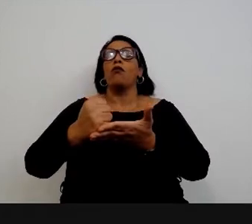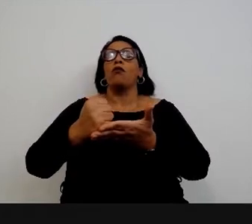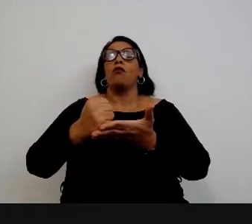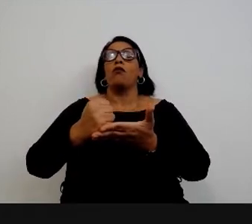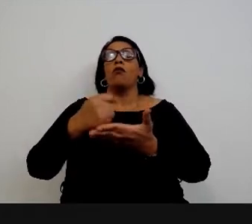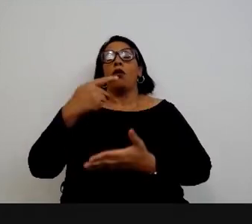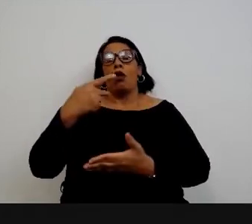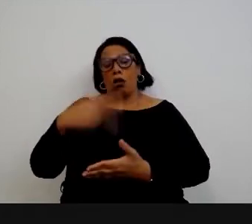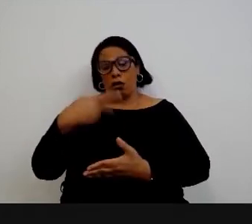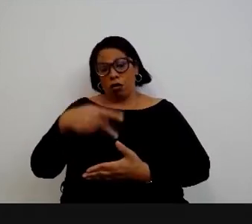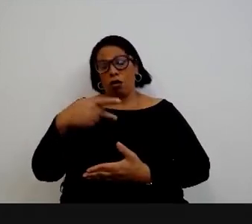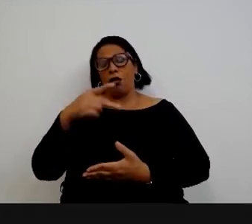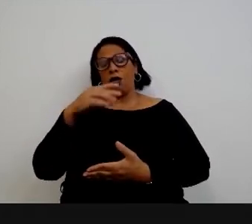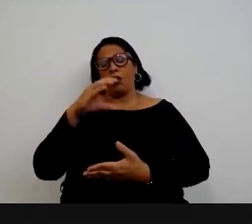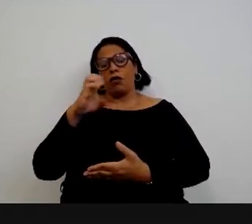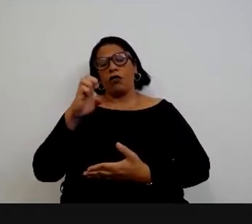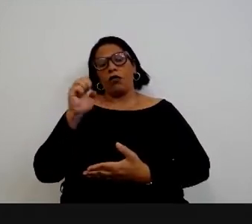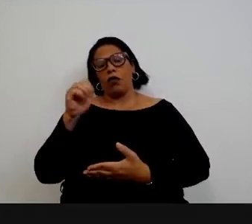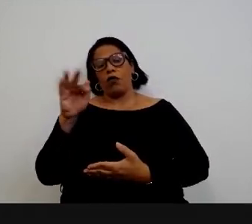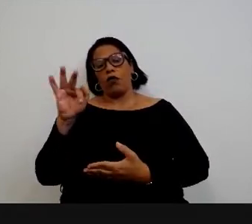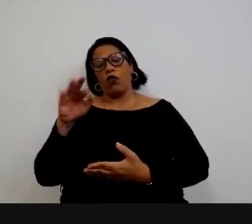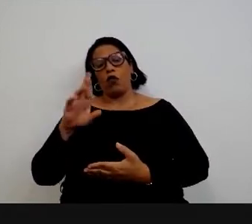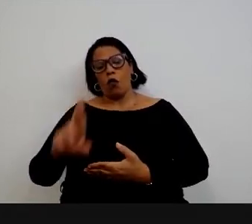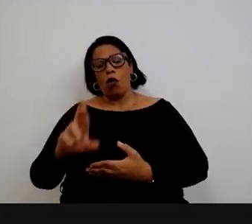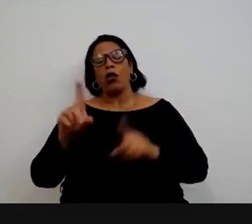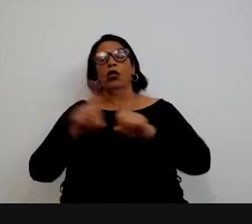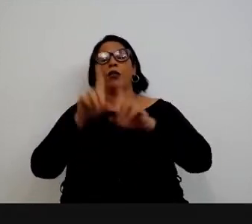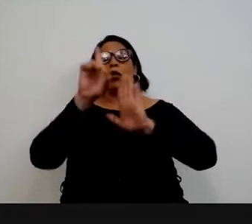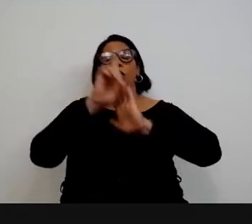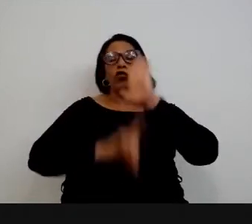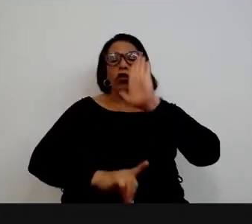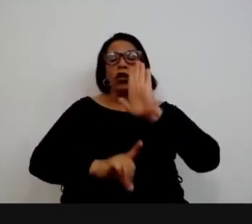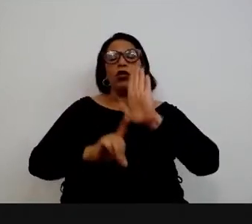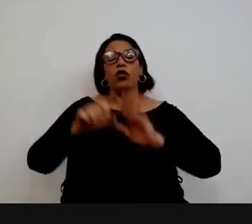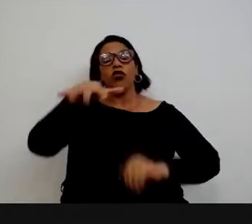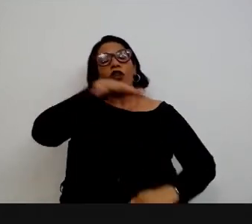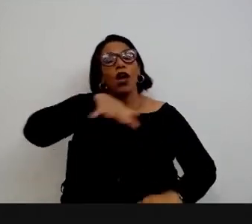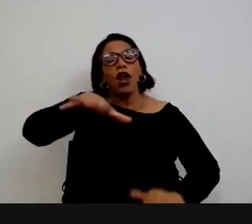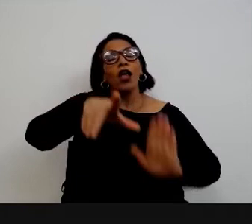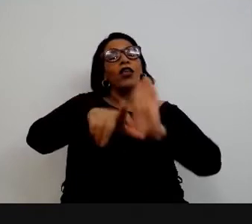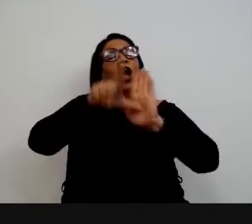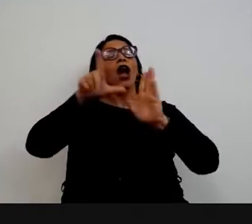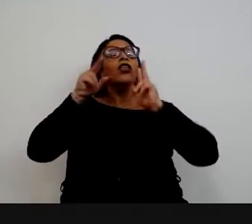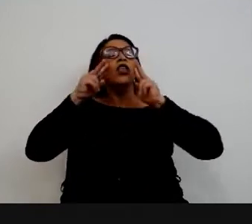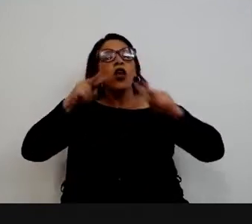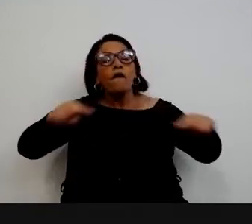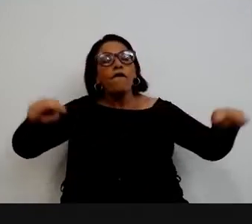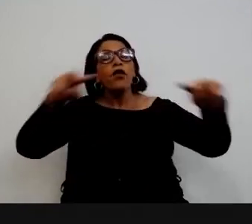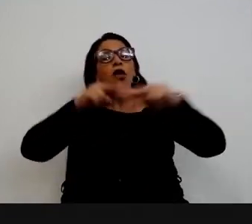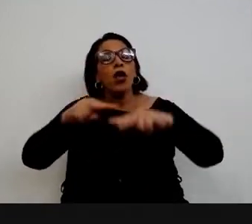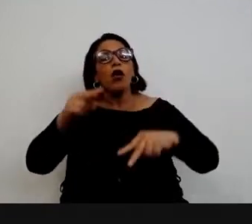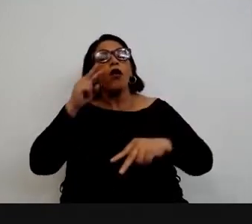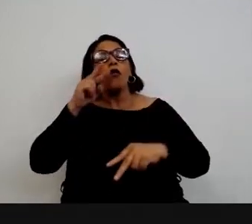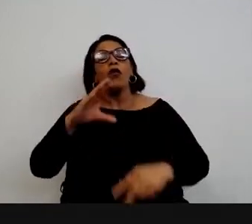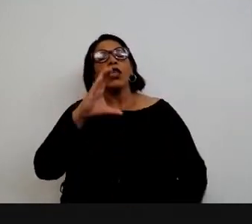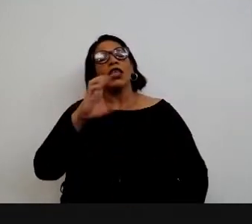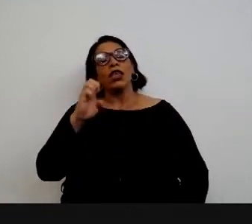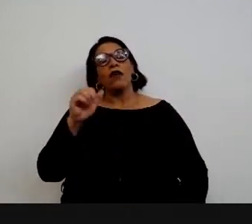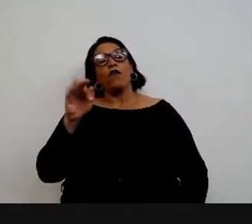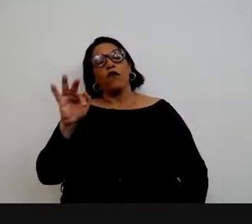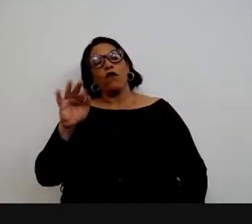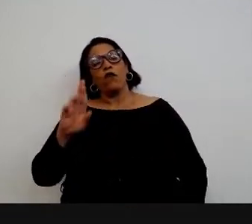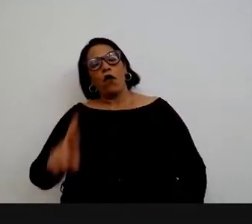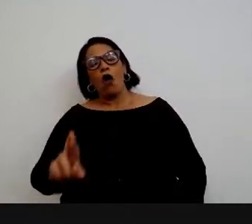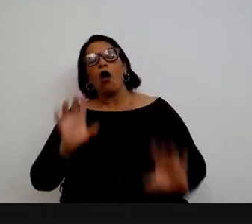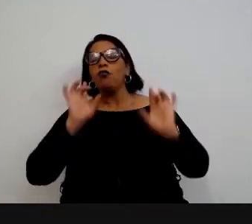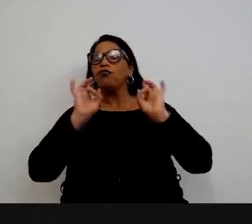E estendo os agradecimentos também aos diretores gerais anteriores que sempre olharam o Cefó de uma forma